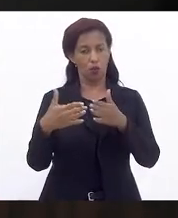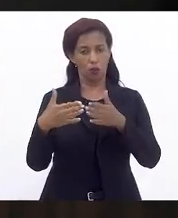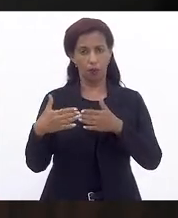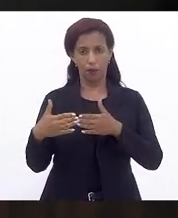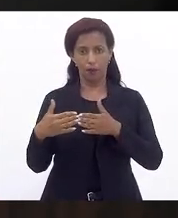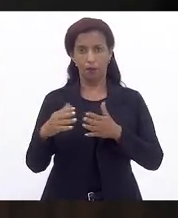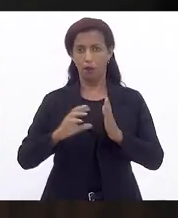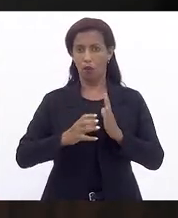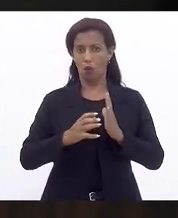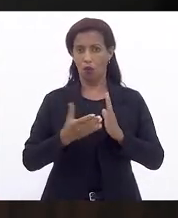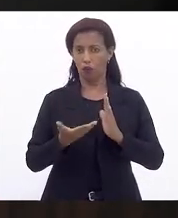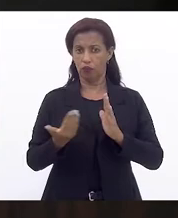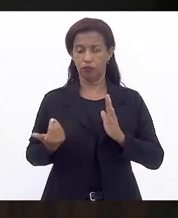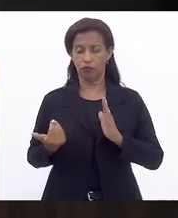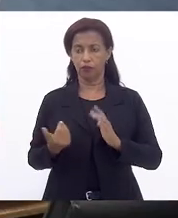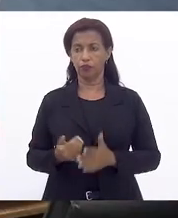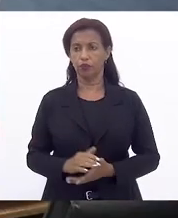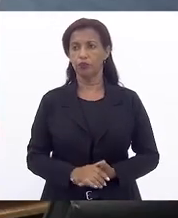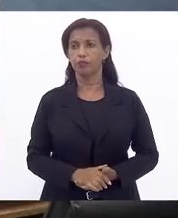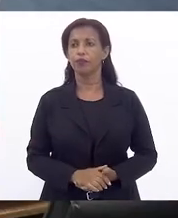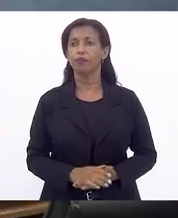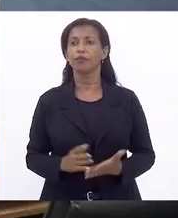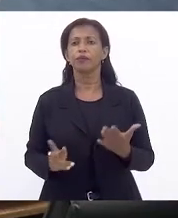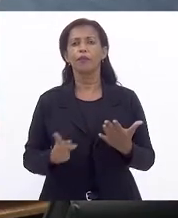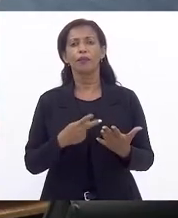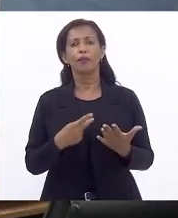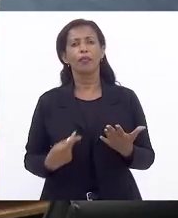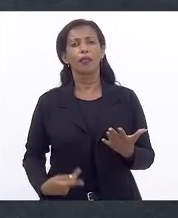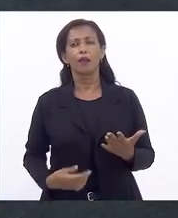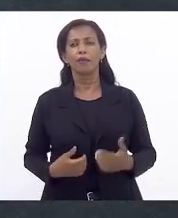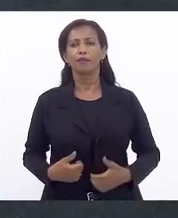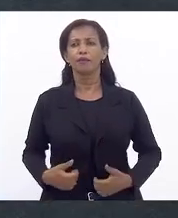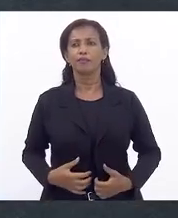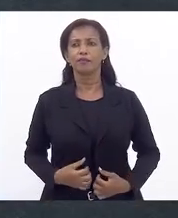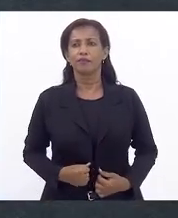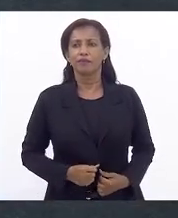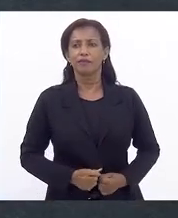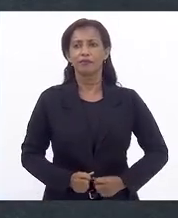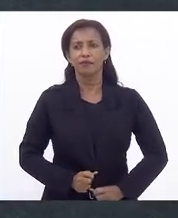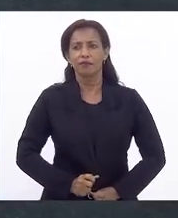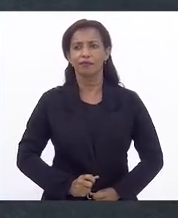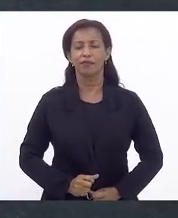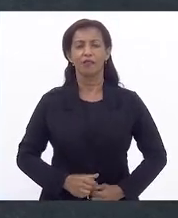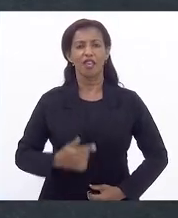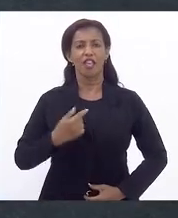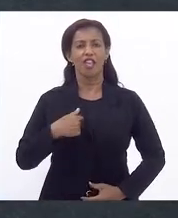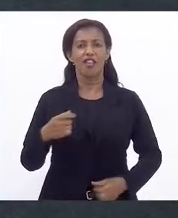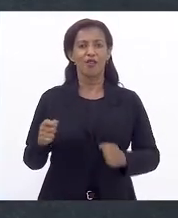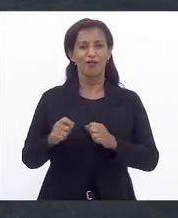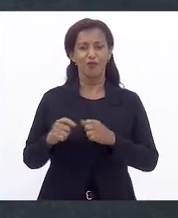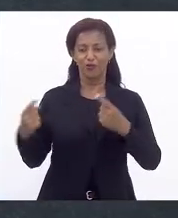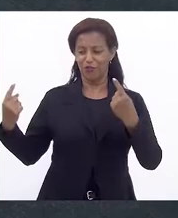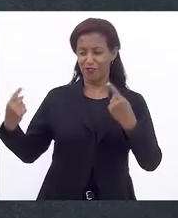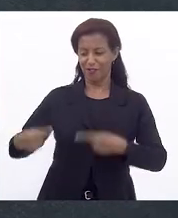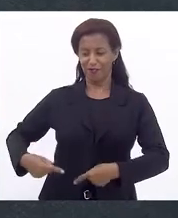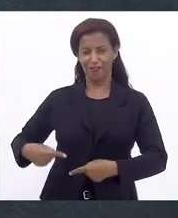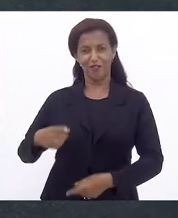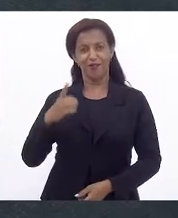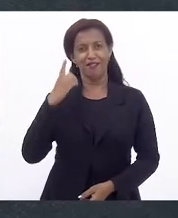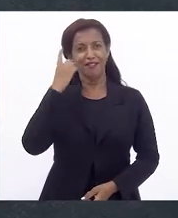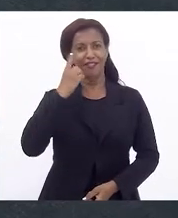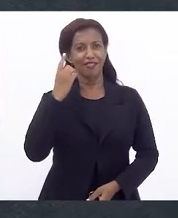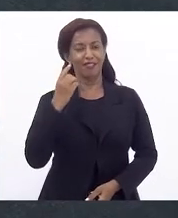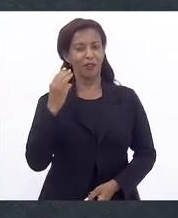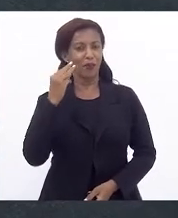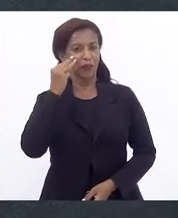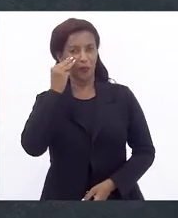do novo. Com a palavra o deputado Val. Sr. Presidente, eu fiz um desafio aqui à Mônica e